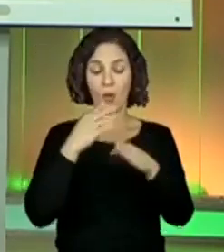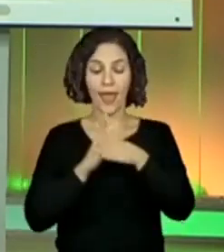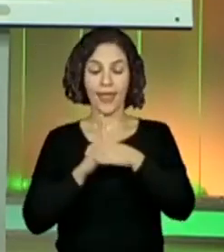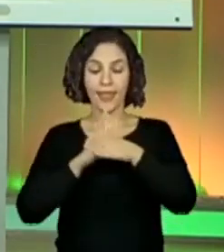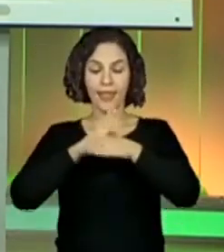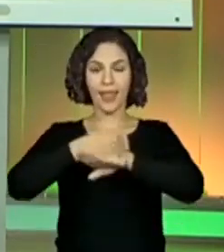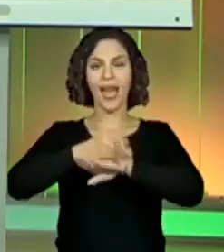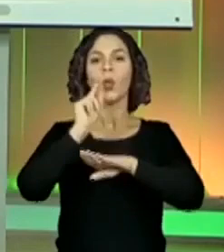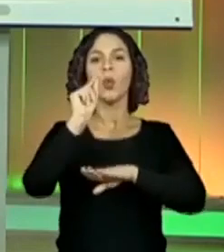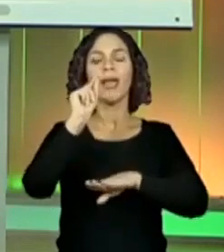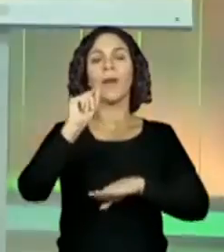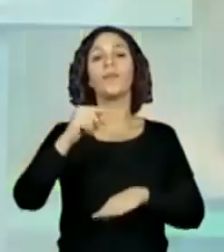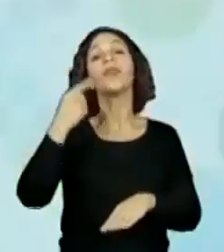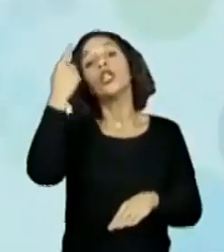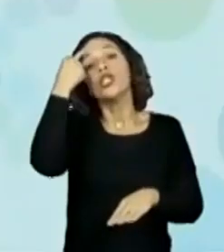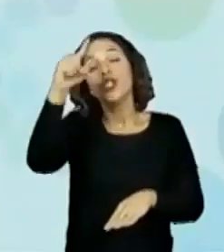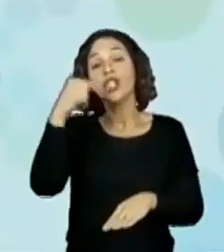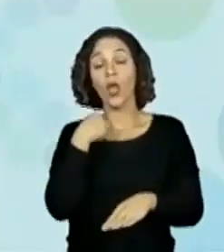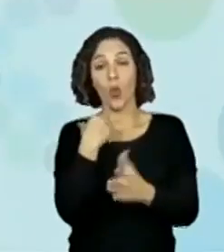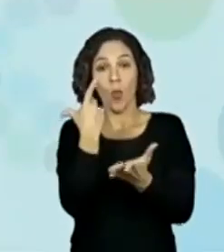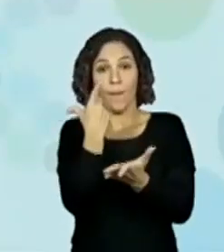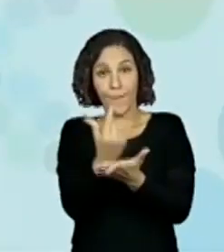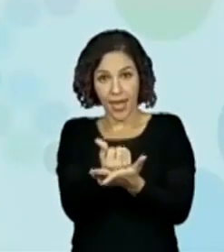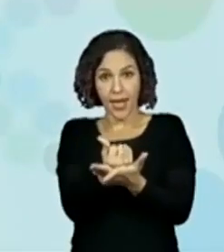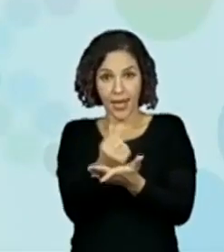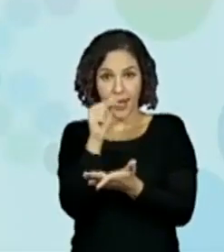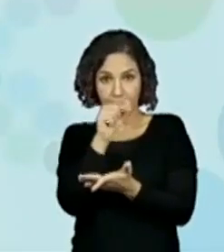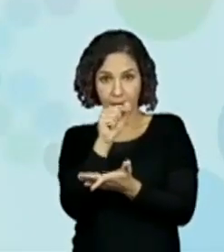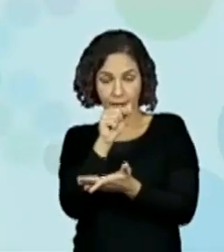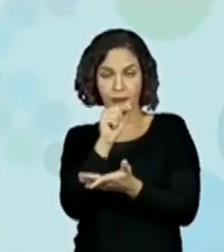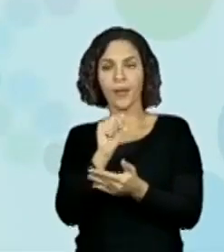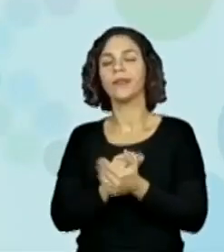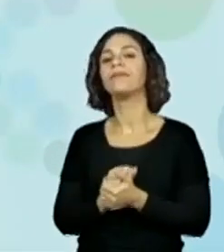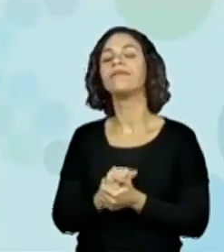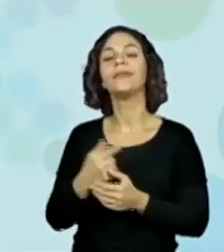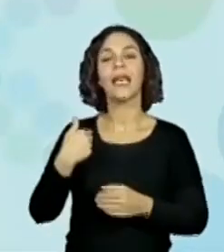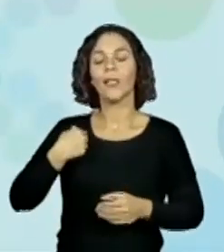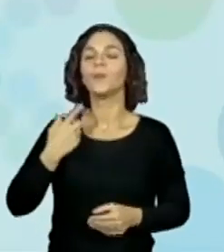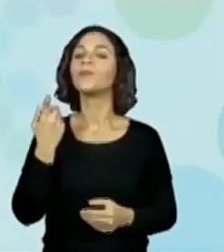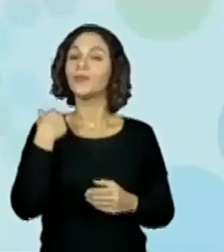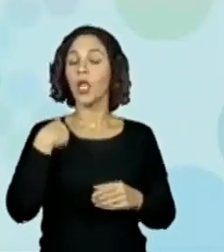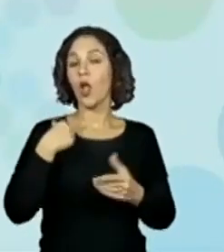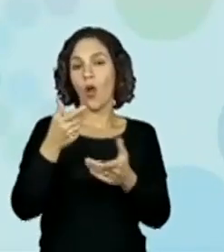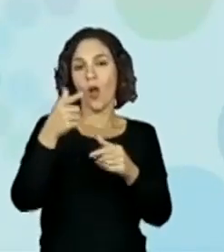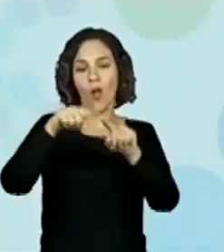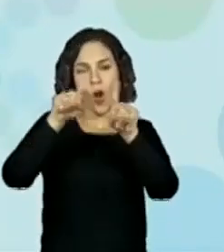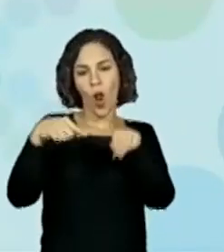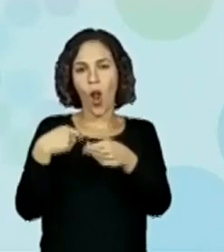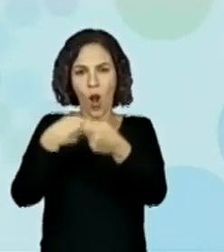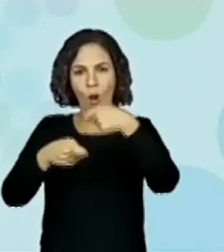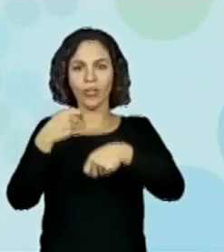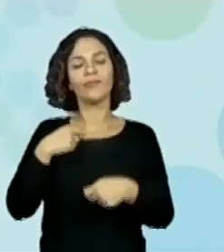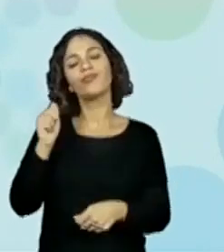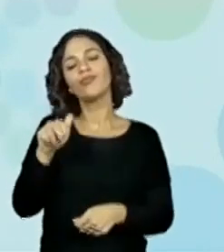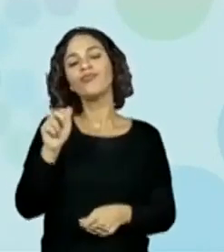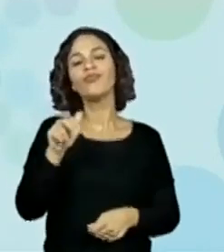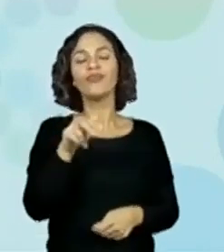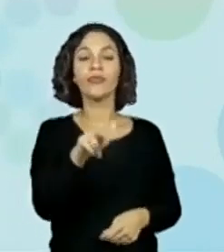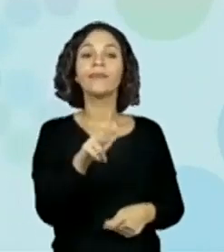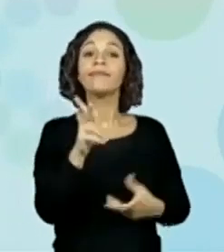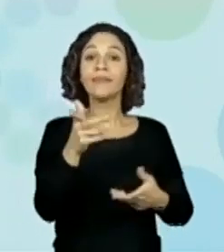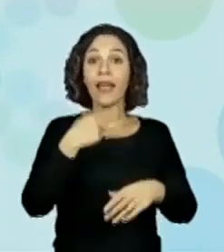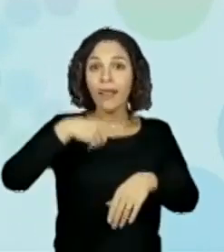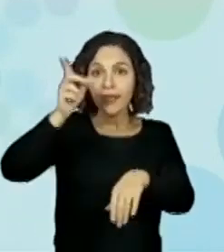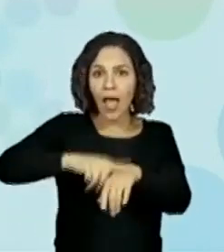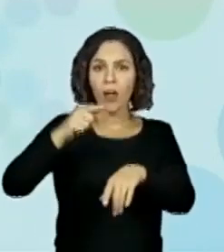entrada de 100 reais, isso significa que, na hora que você vai comprar o produto, você já tem que